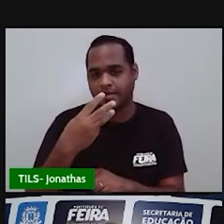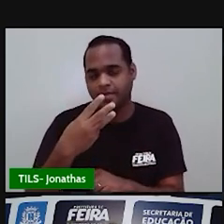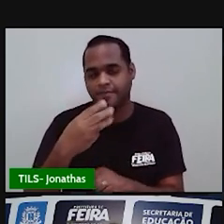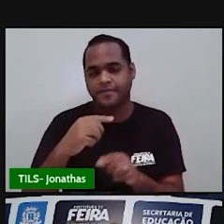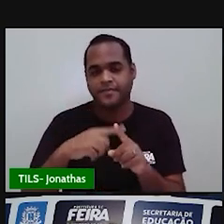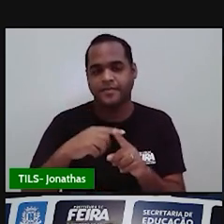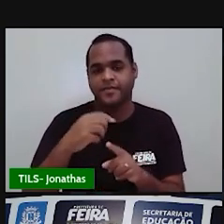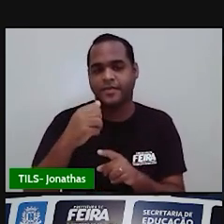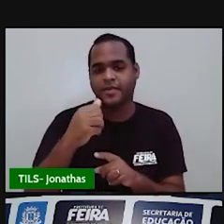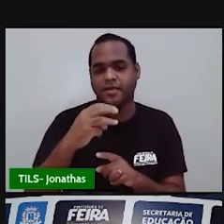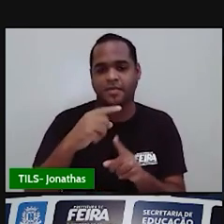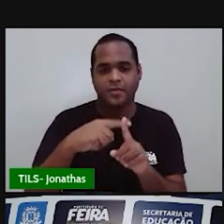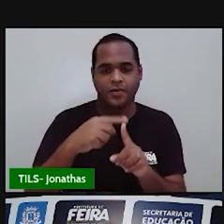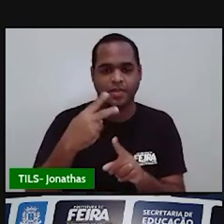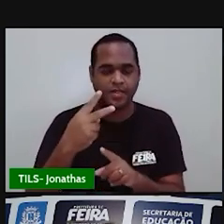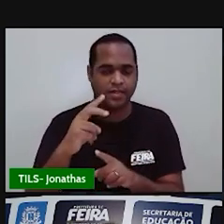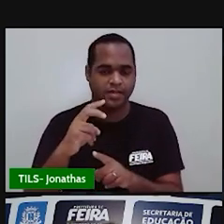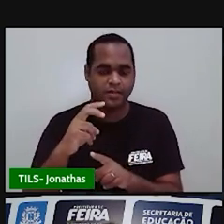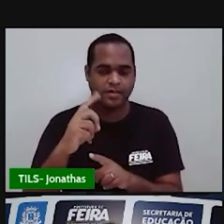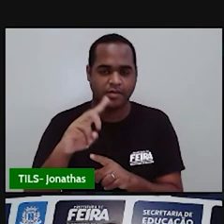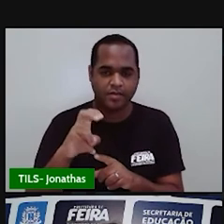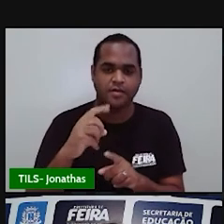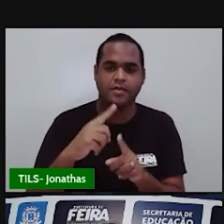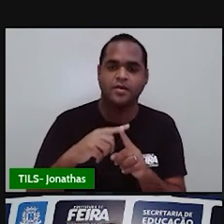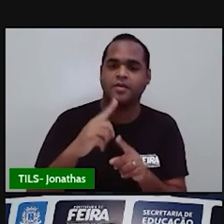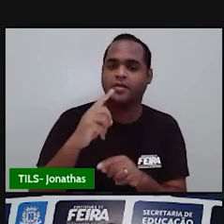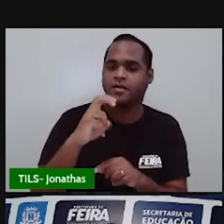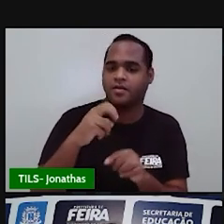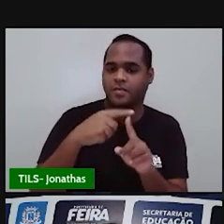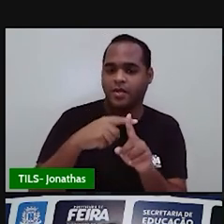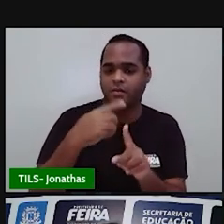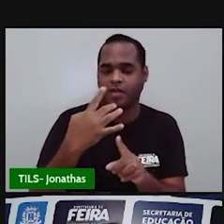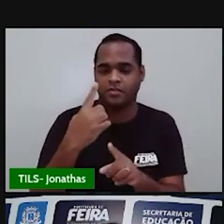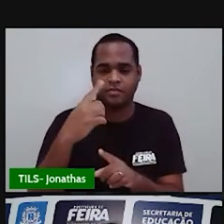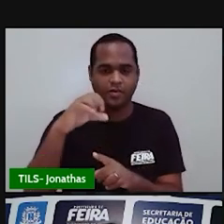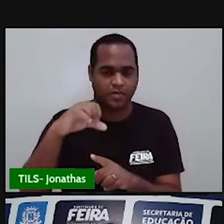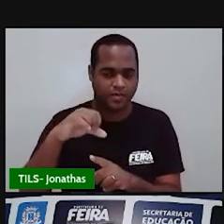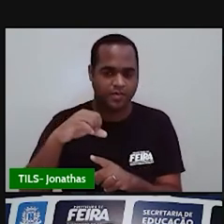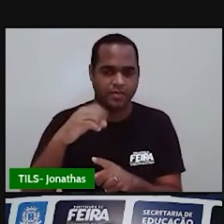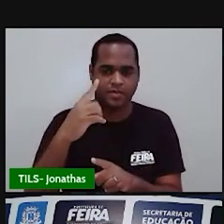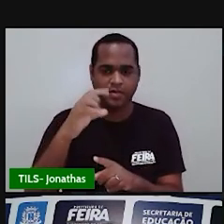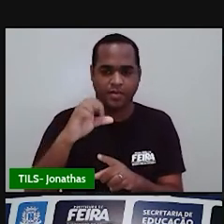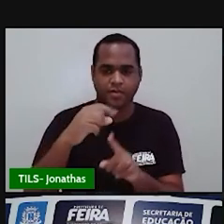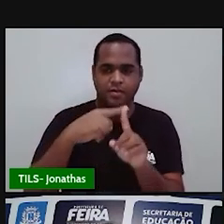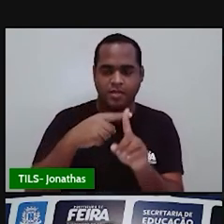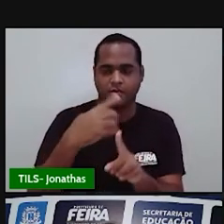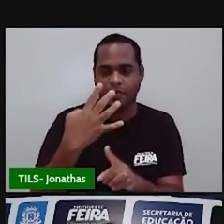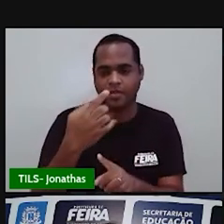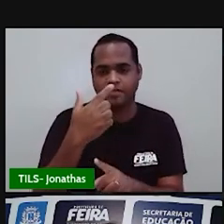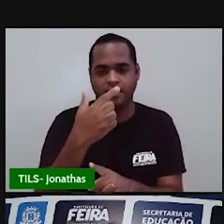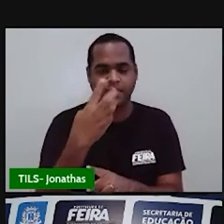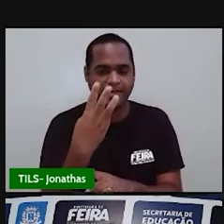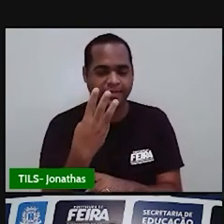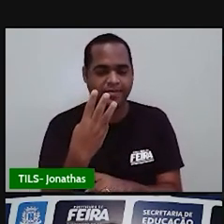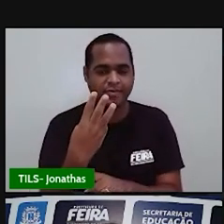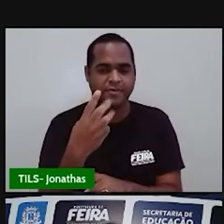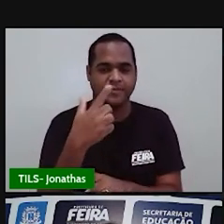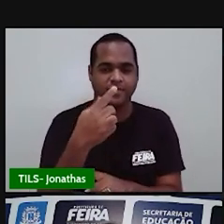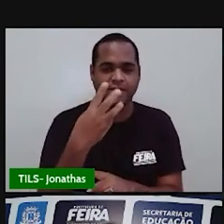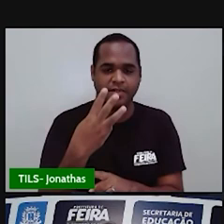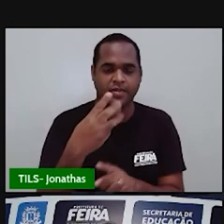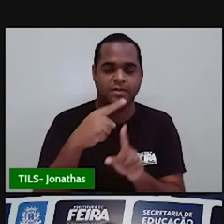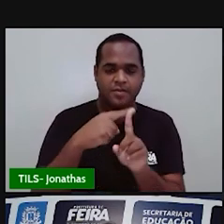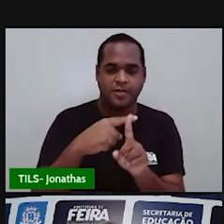mais 2 15. 15 mais 4 19. 19 mais 4 23. 23